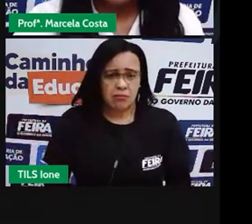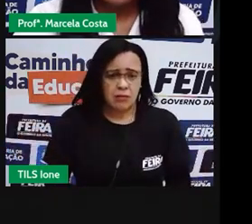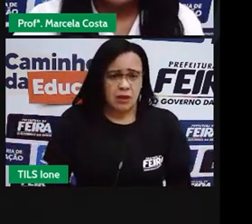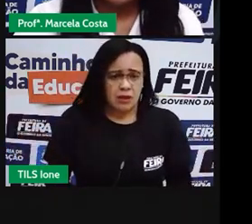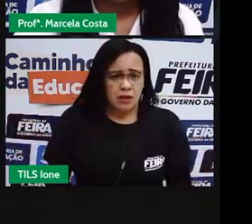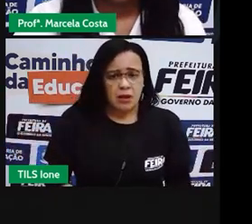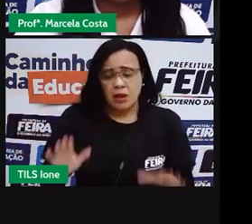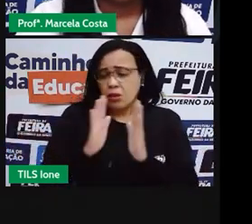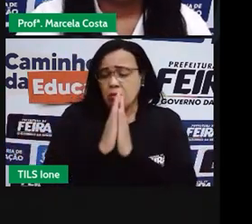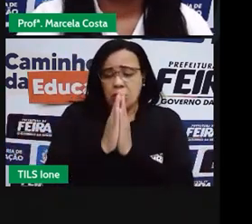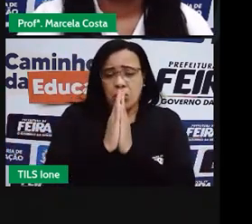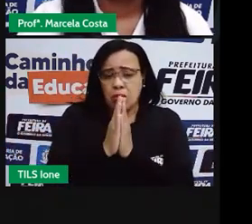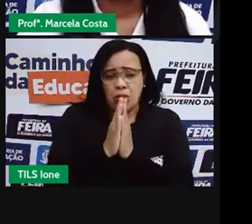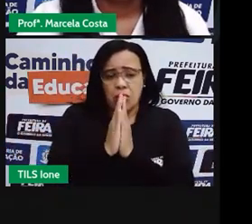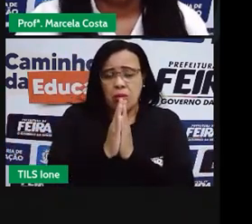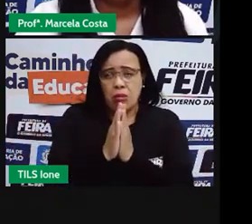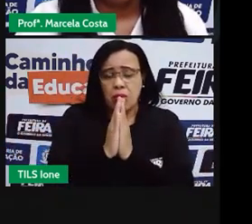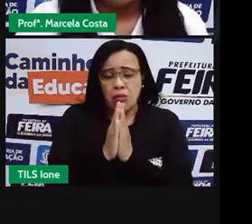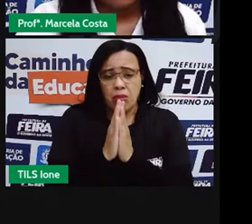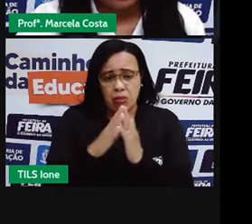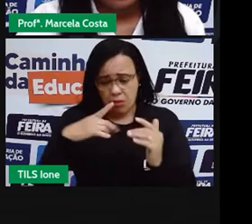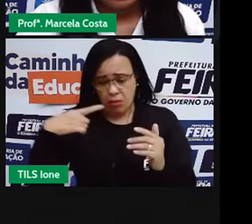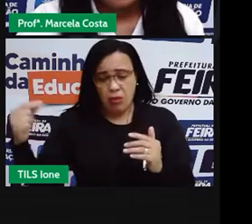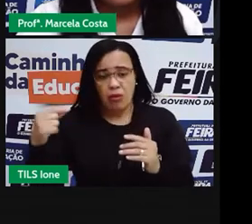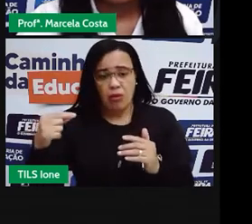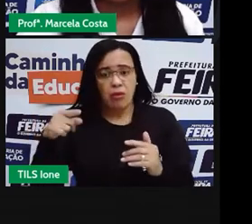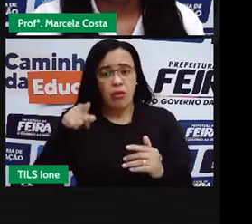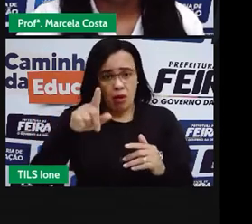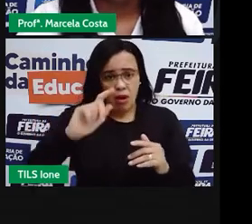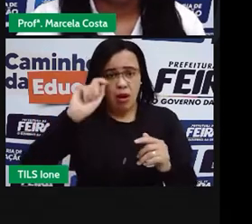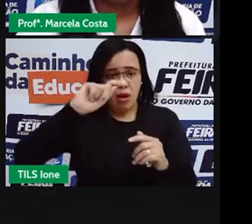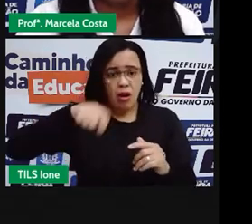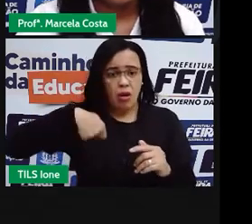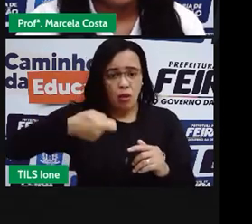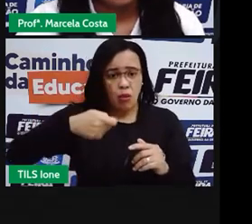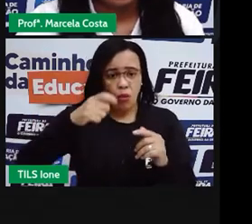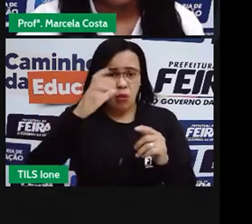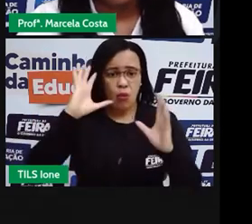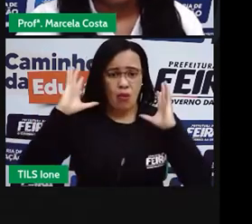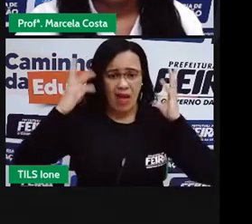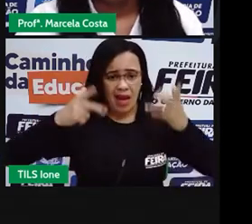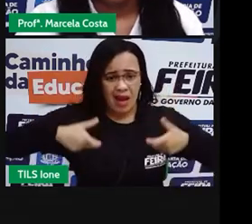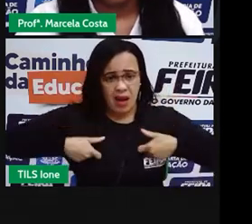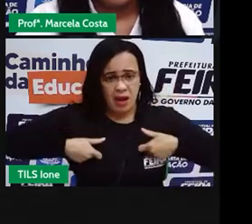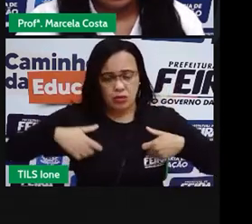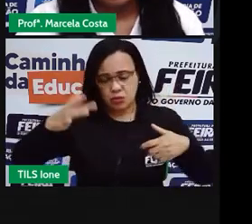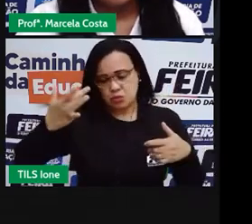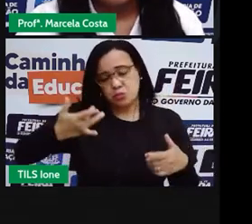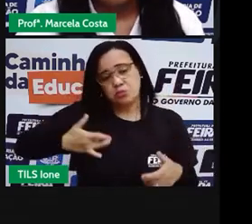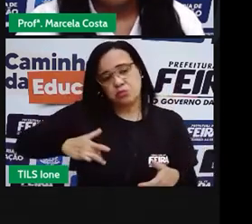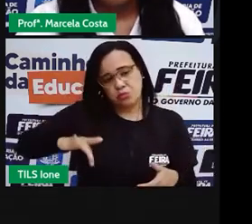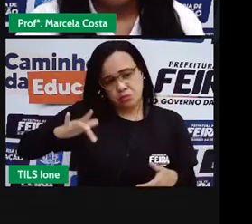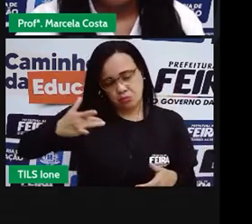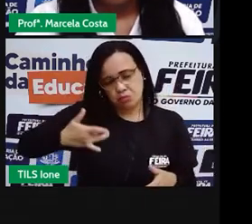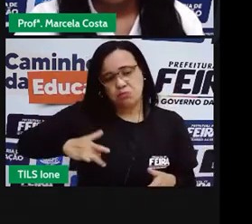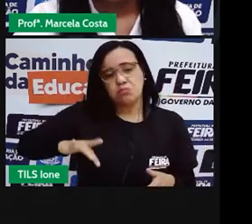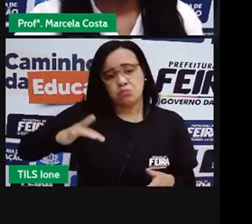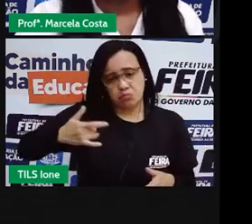me deixe ir. Ele foi piedoso. Ele demonstrou compaixão pelo rato.